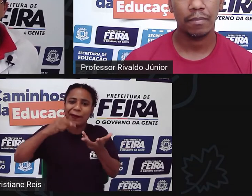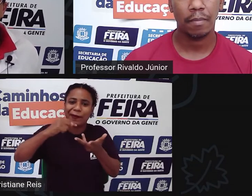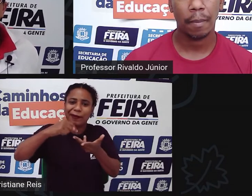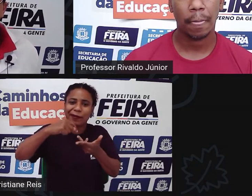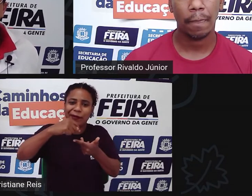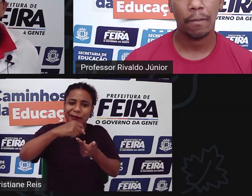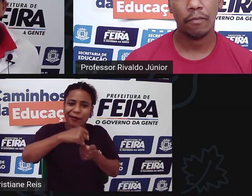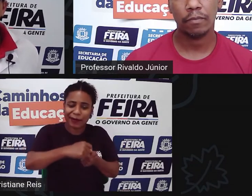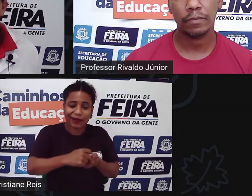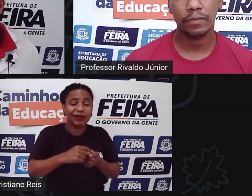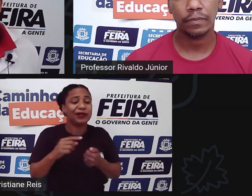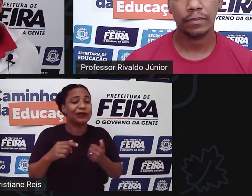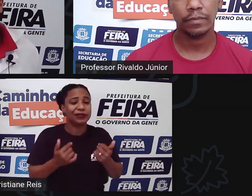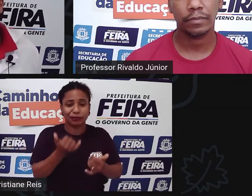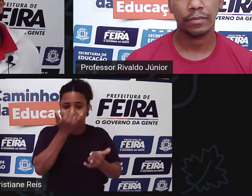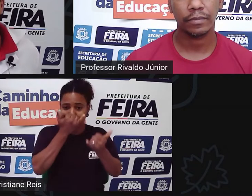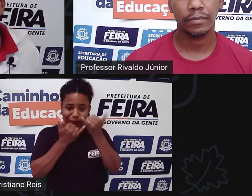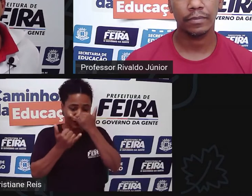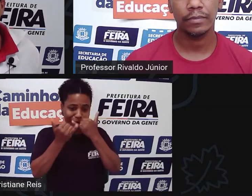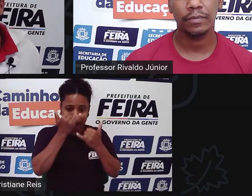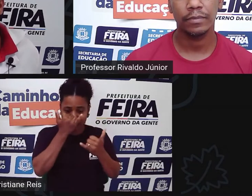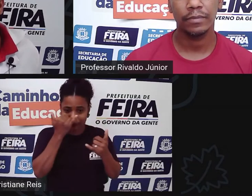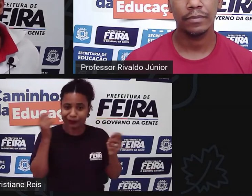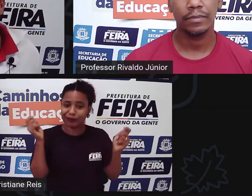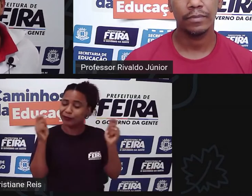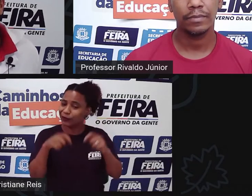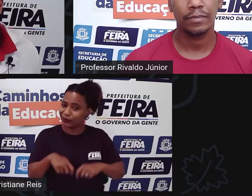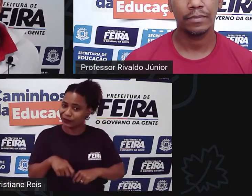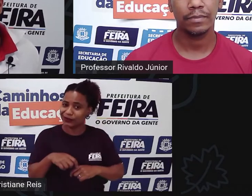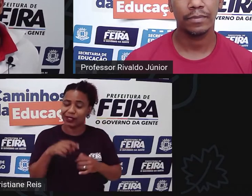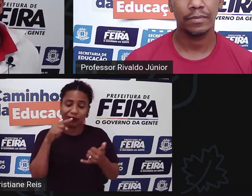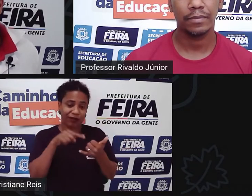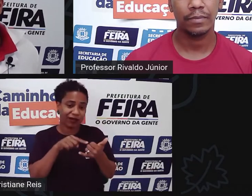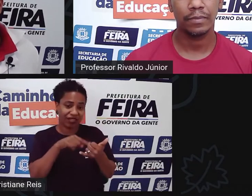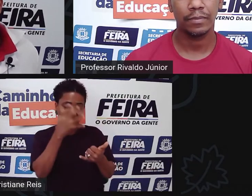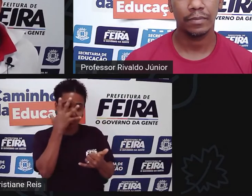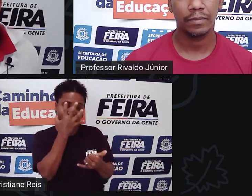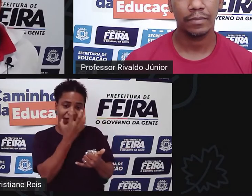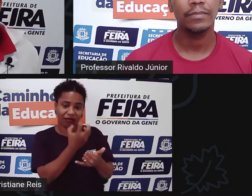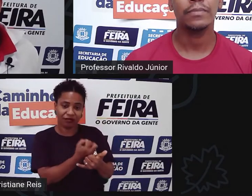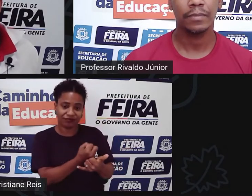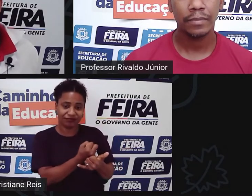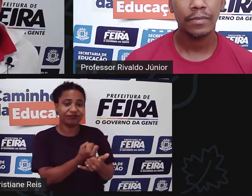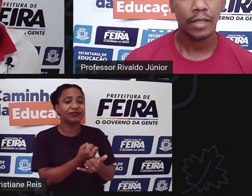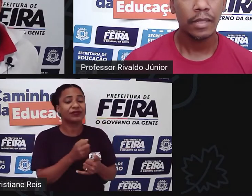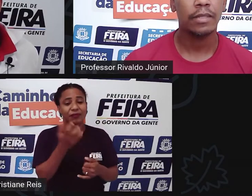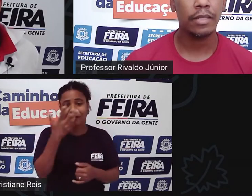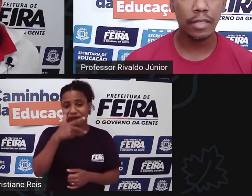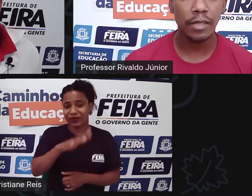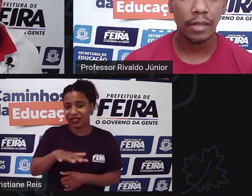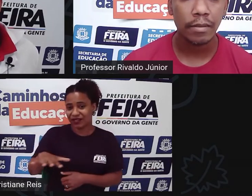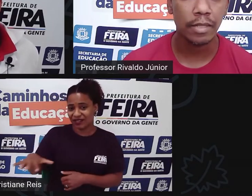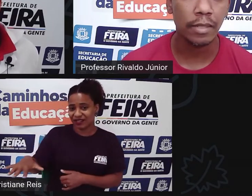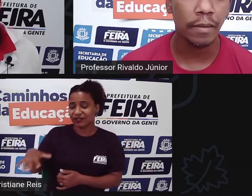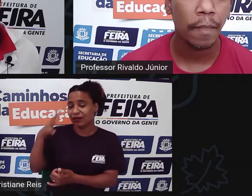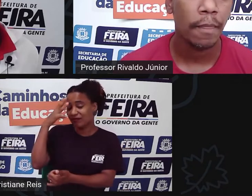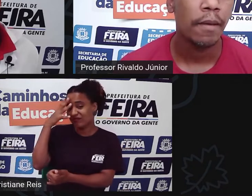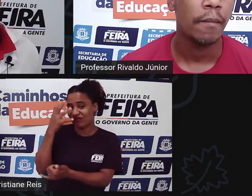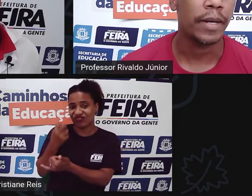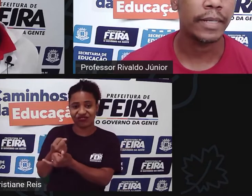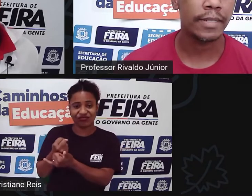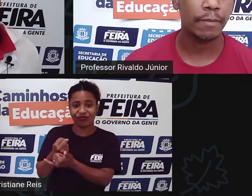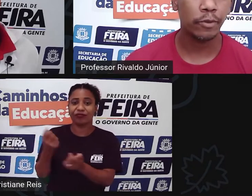gente acaba se perdendo se para a gente que é adulto é fácil para uma criança é muito mais fácil. Sim, sim